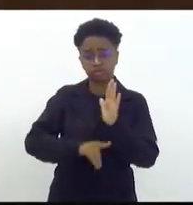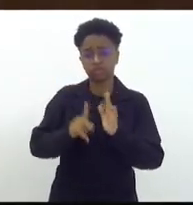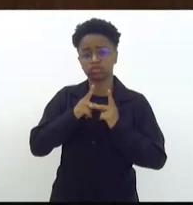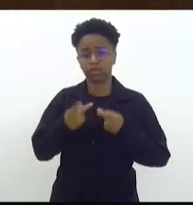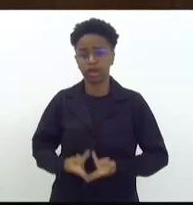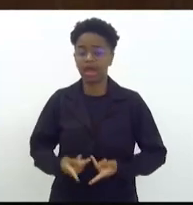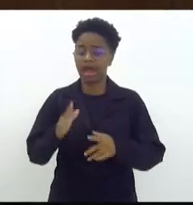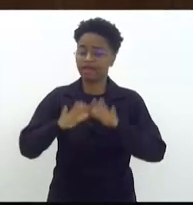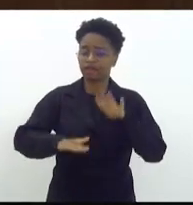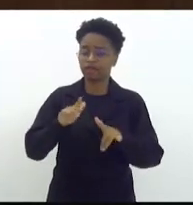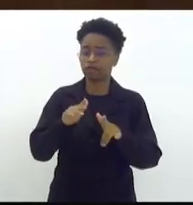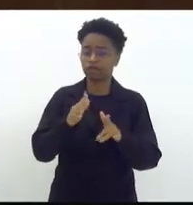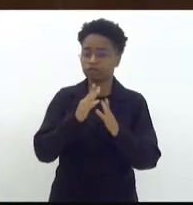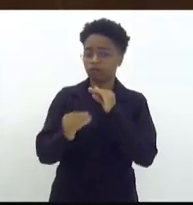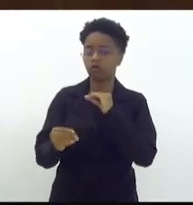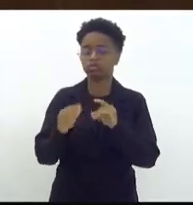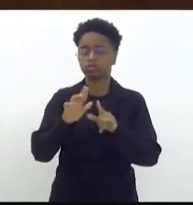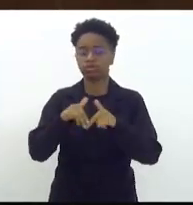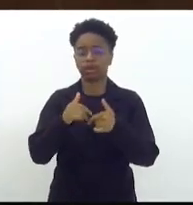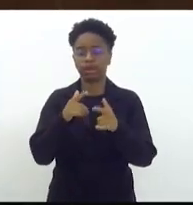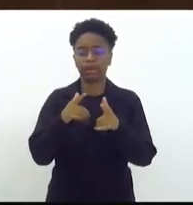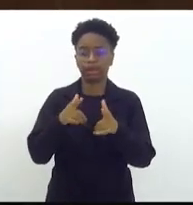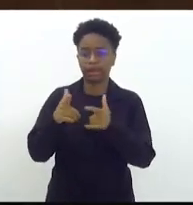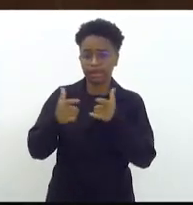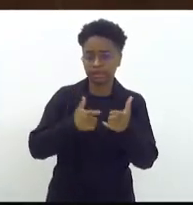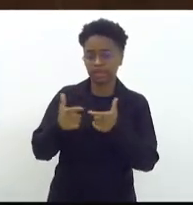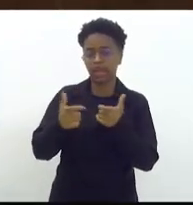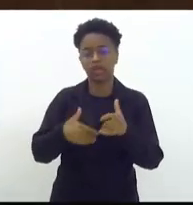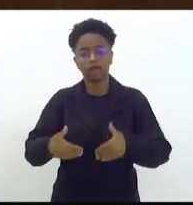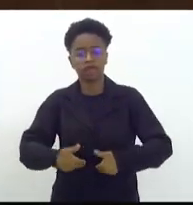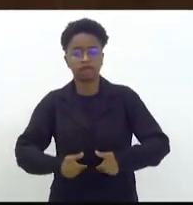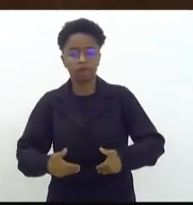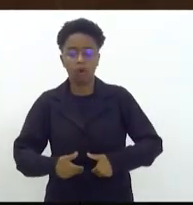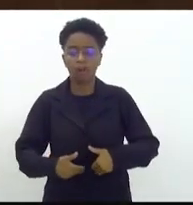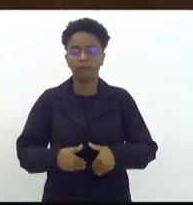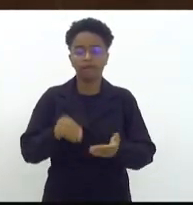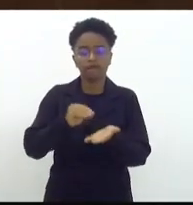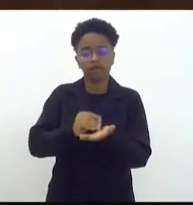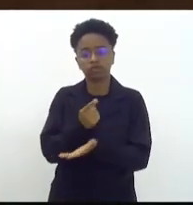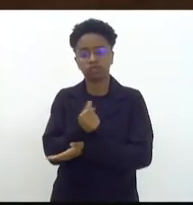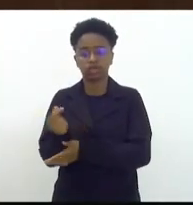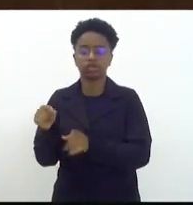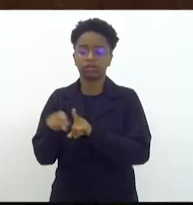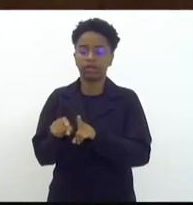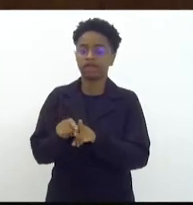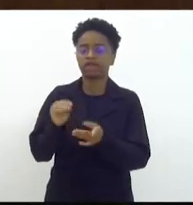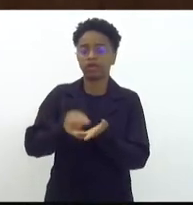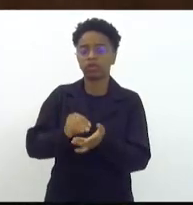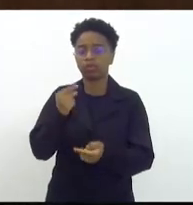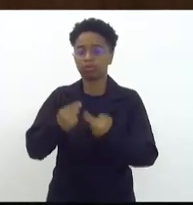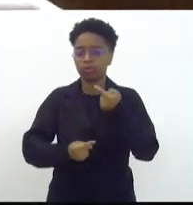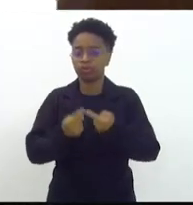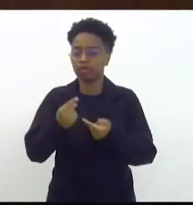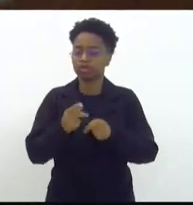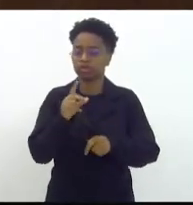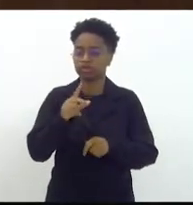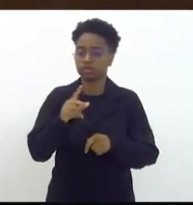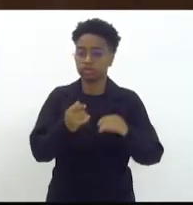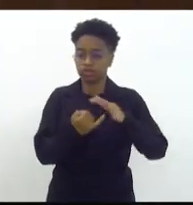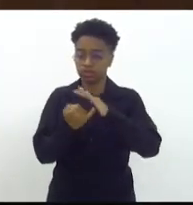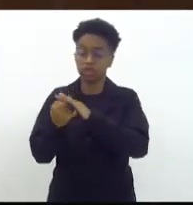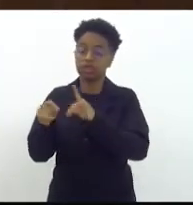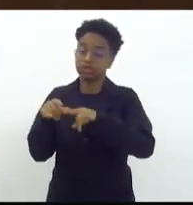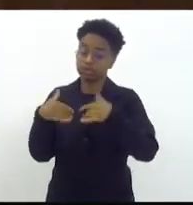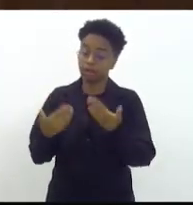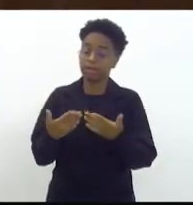guerra, da fome, da miséria, da inconsistência da política institucional e elas pedem abrigo e asilo